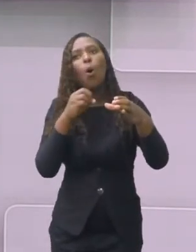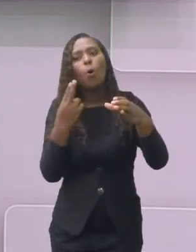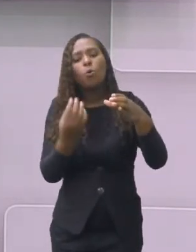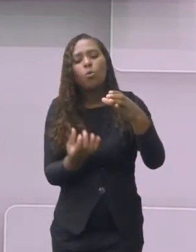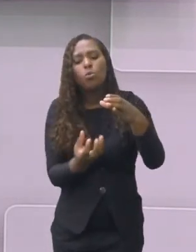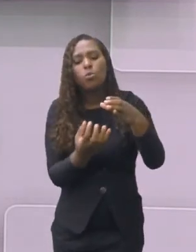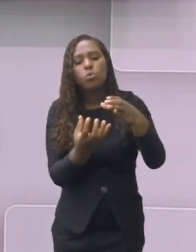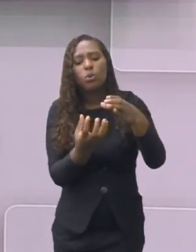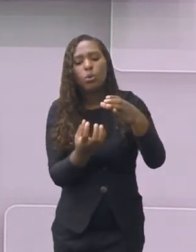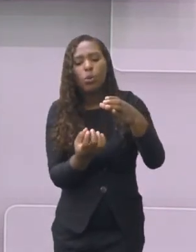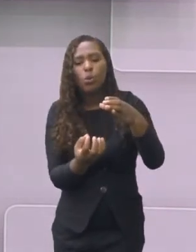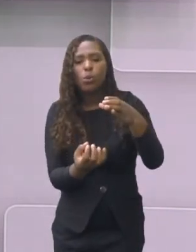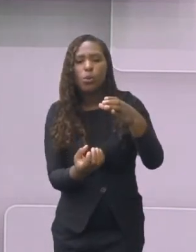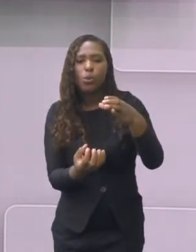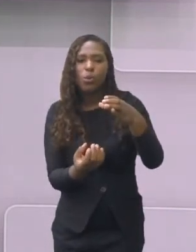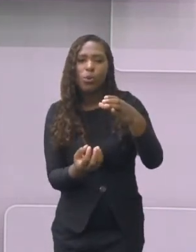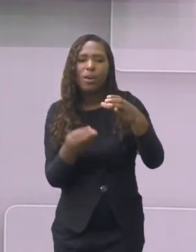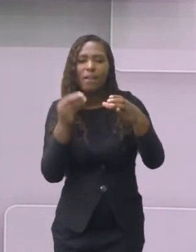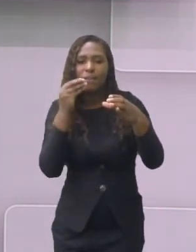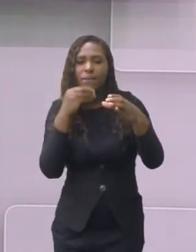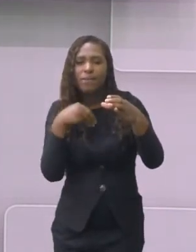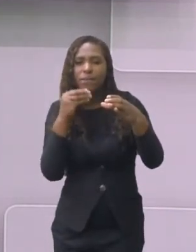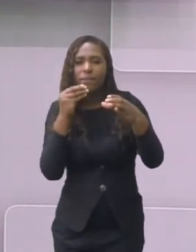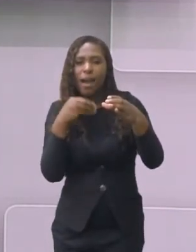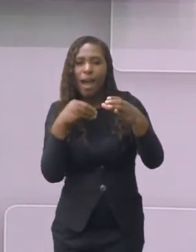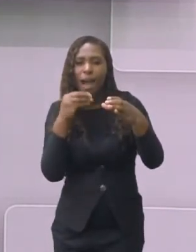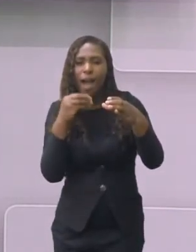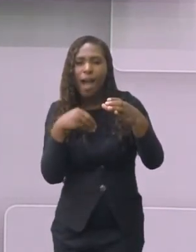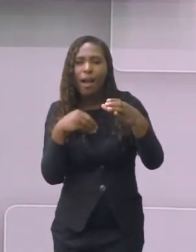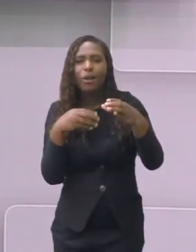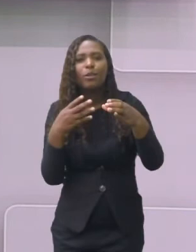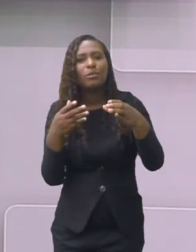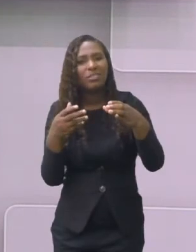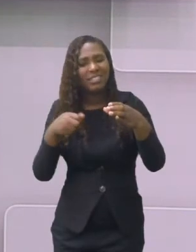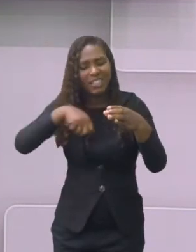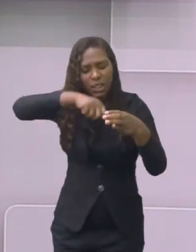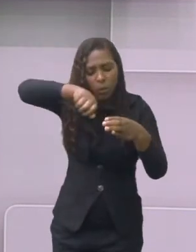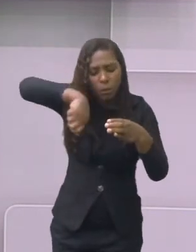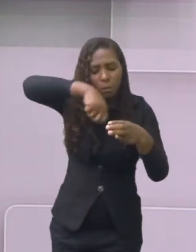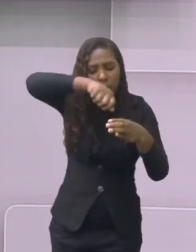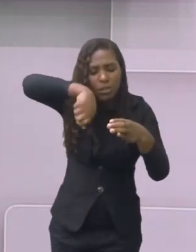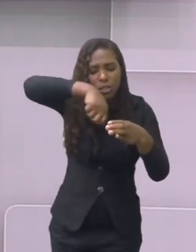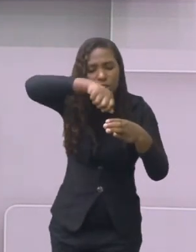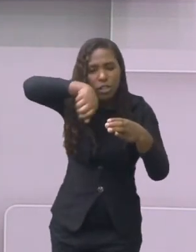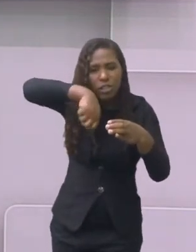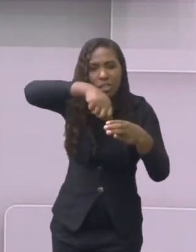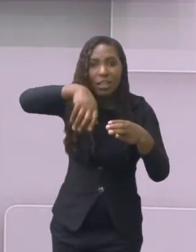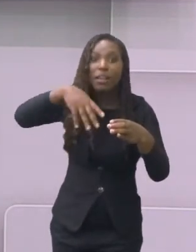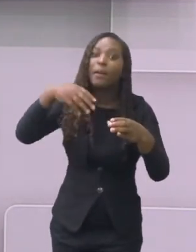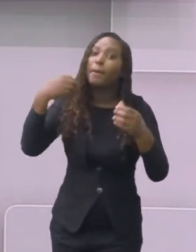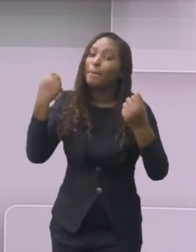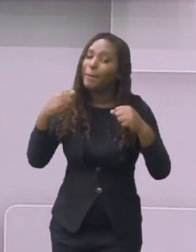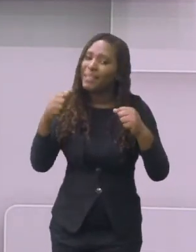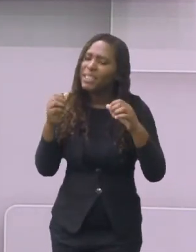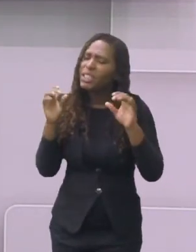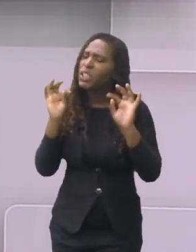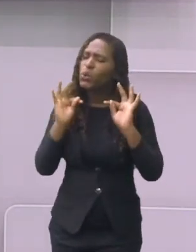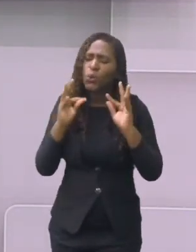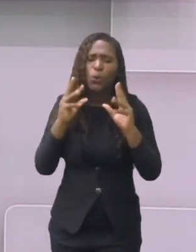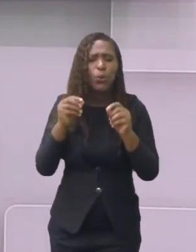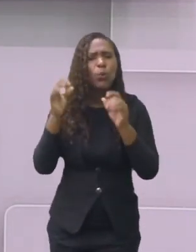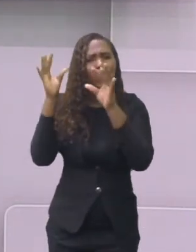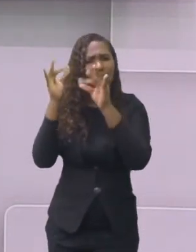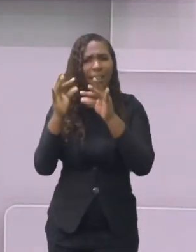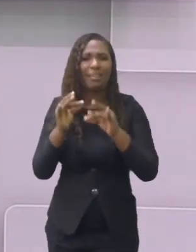escreva detalhadamente, se você vai escrever a receita. Por isso que esse gênero textual